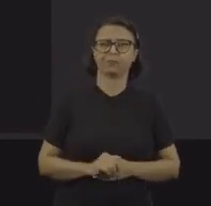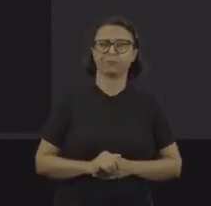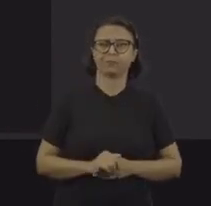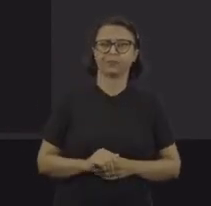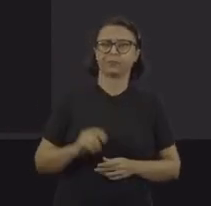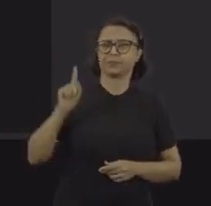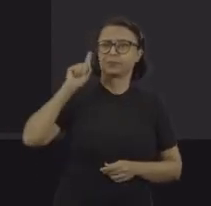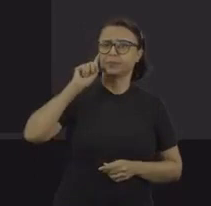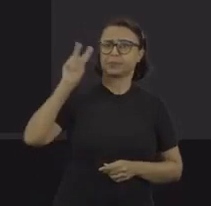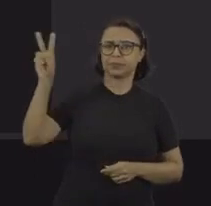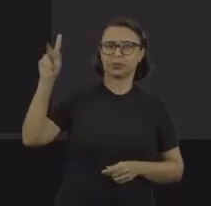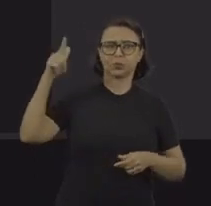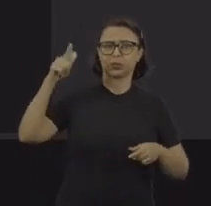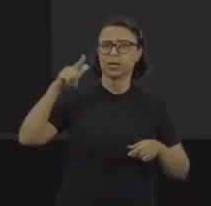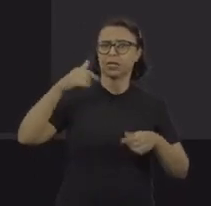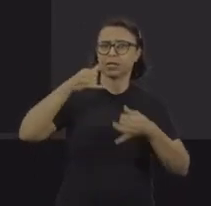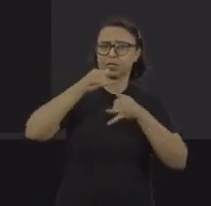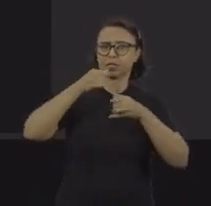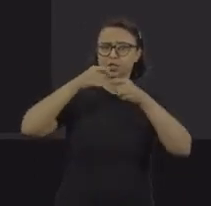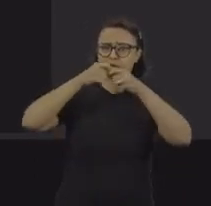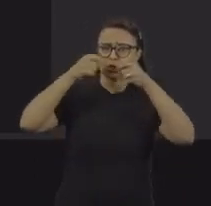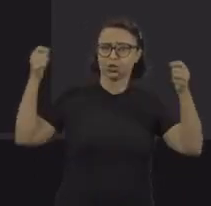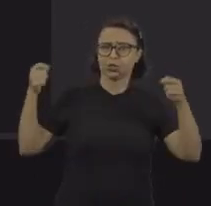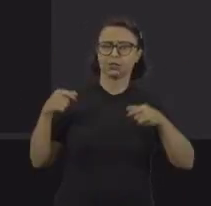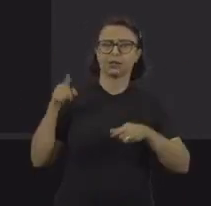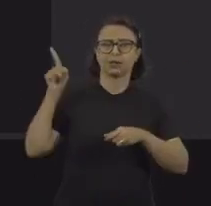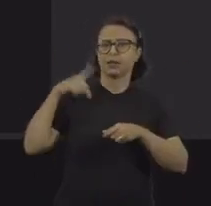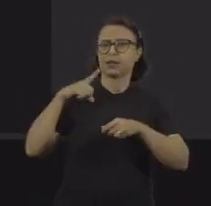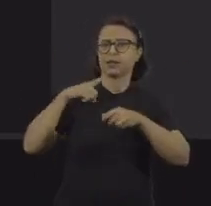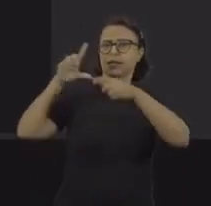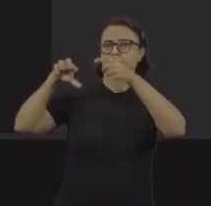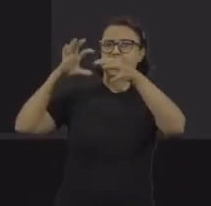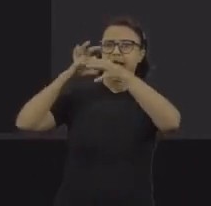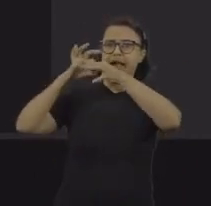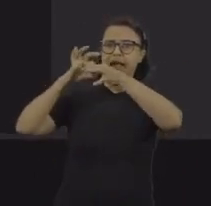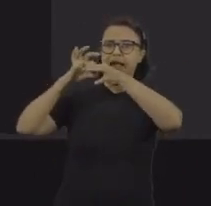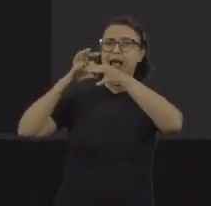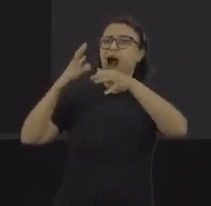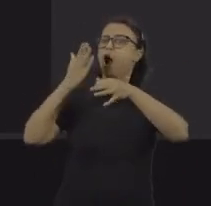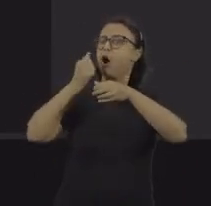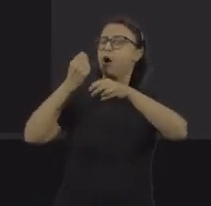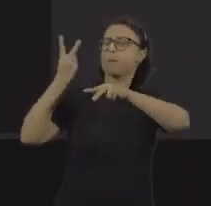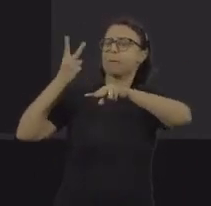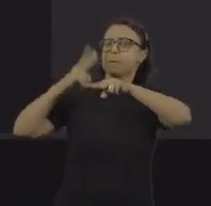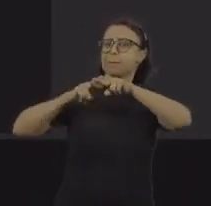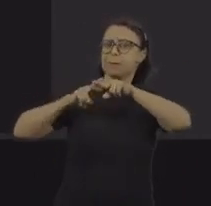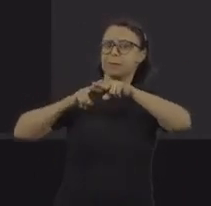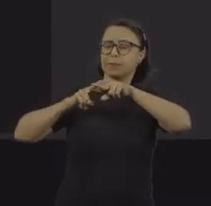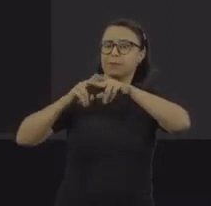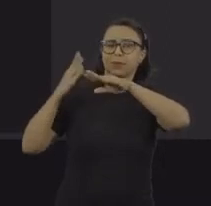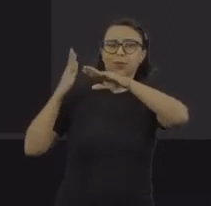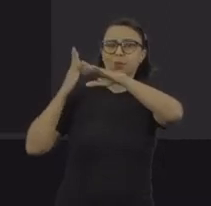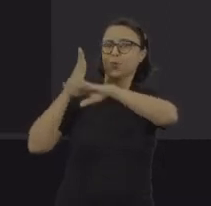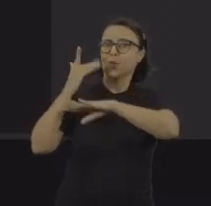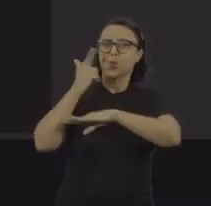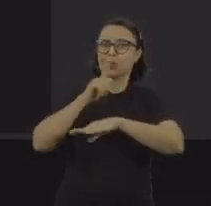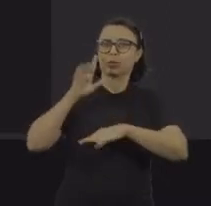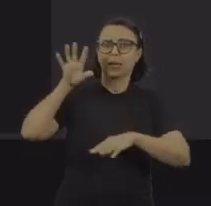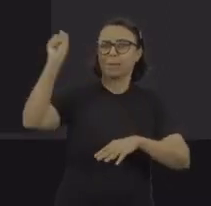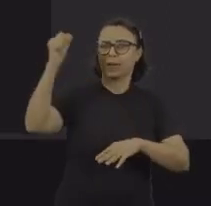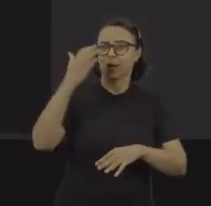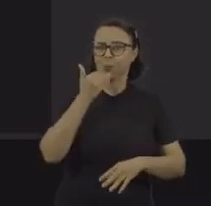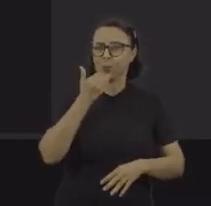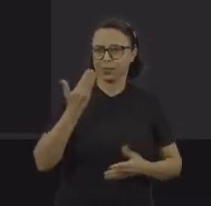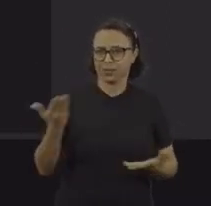nessa aqui, instalação de chuveiro, aqui o trabalhador não aparece trancado, o que está trancado é a comida, é o acesso à alimentação dele.